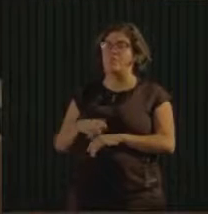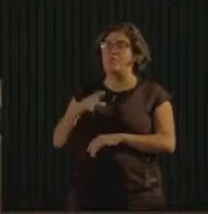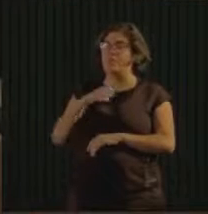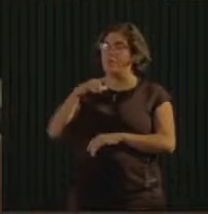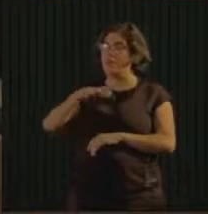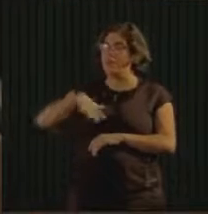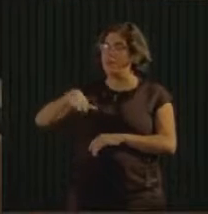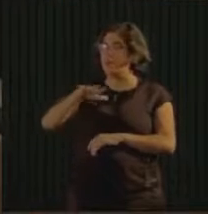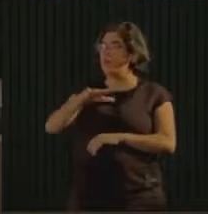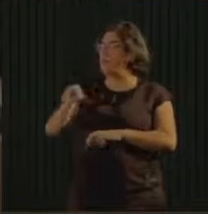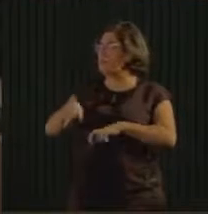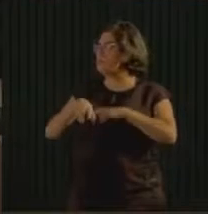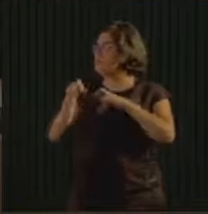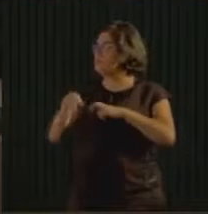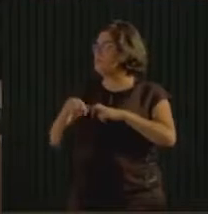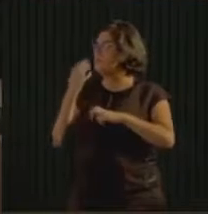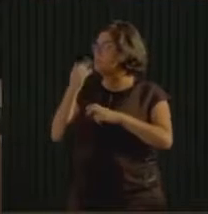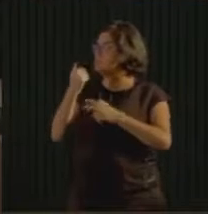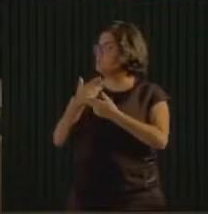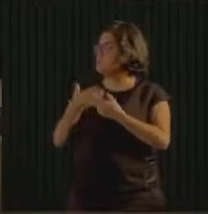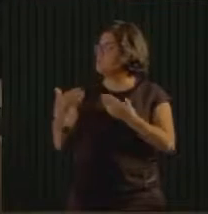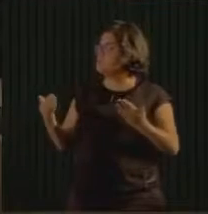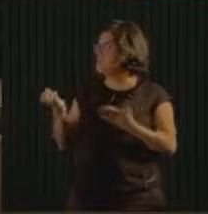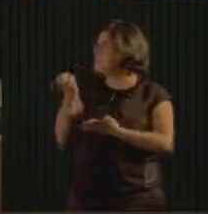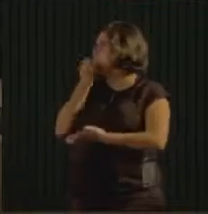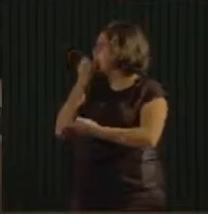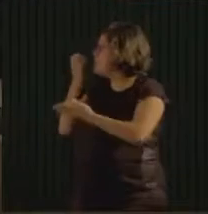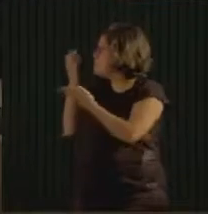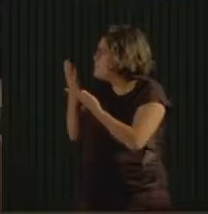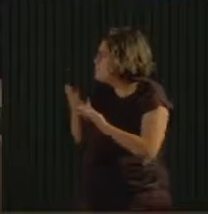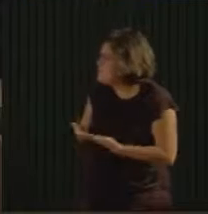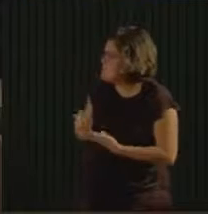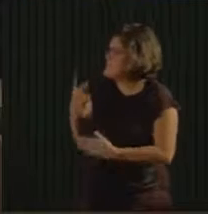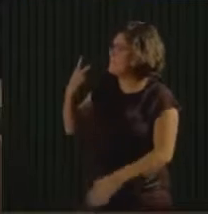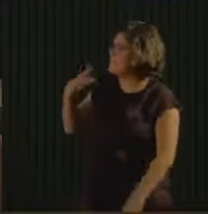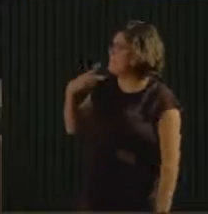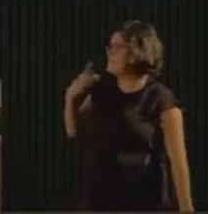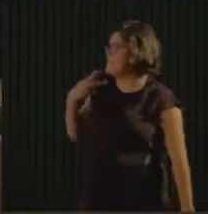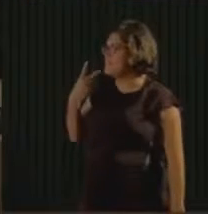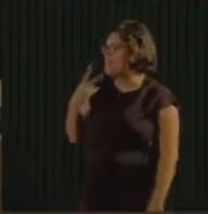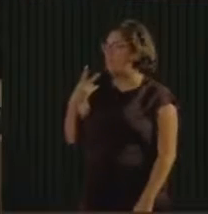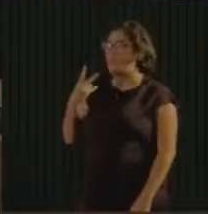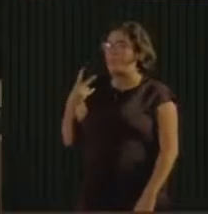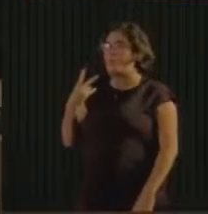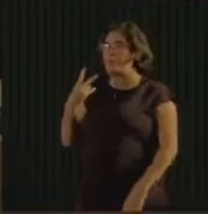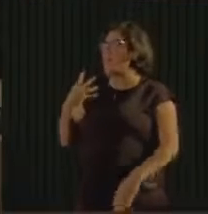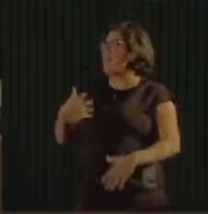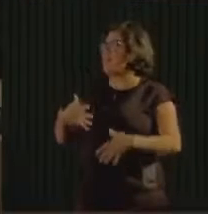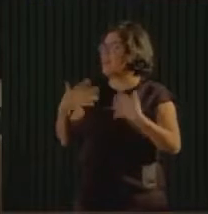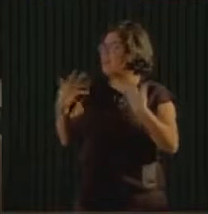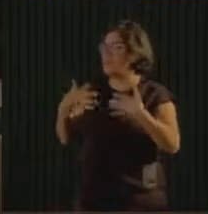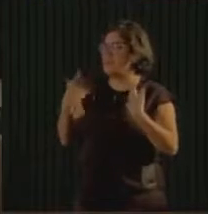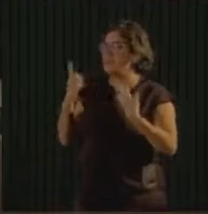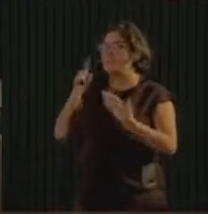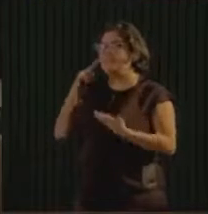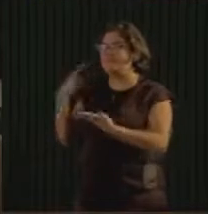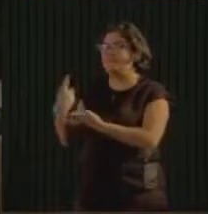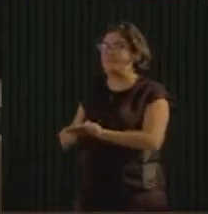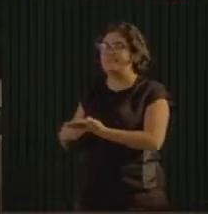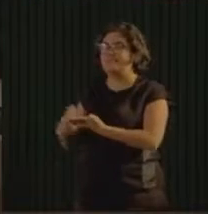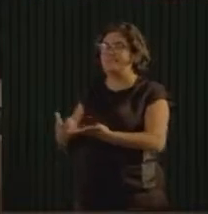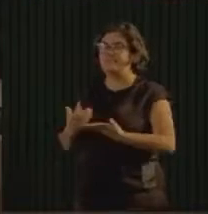agroecologia e alimentação. Bem-vindo vereador Marquito, uma alegria contar com a sua presença. Muito obrigado.